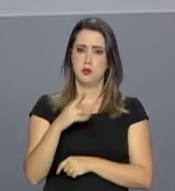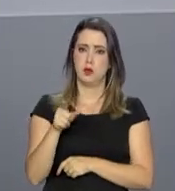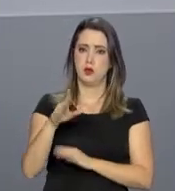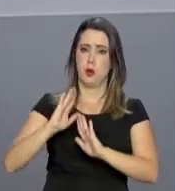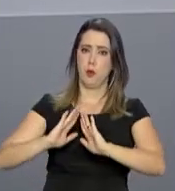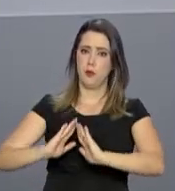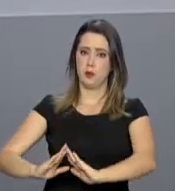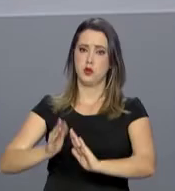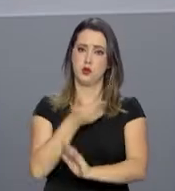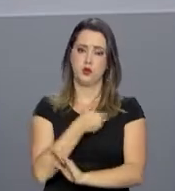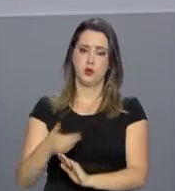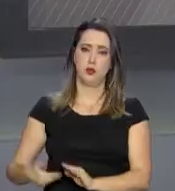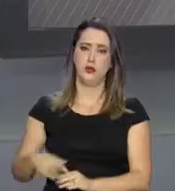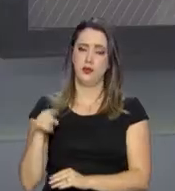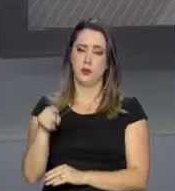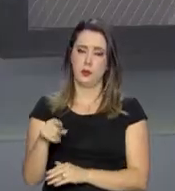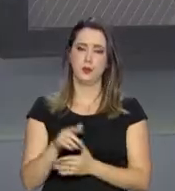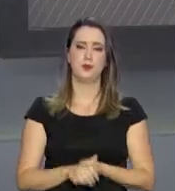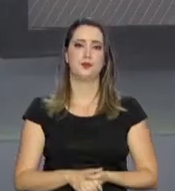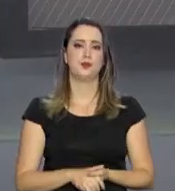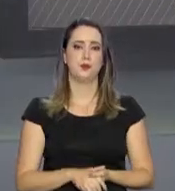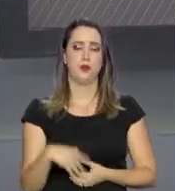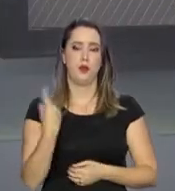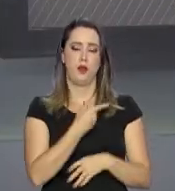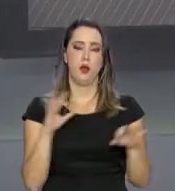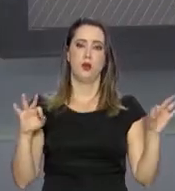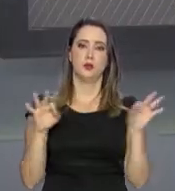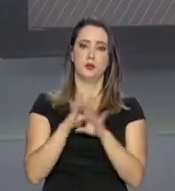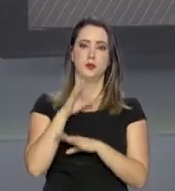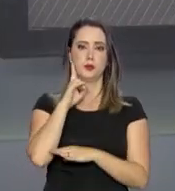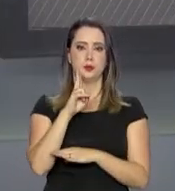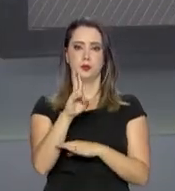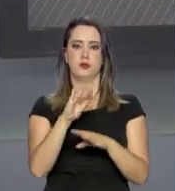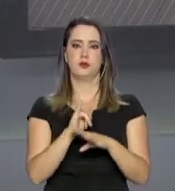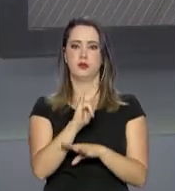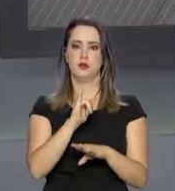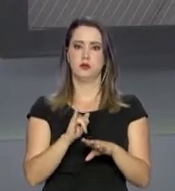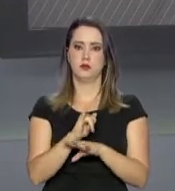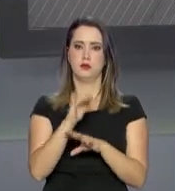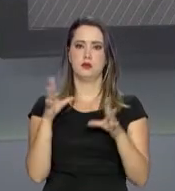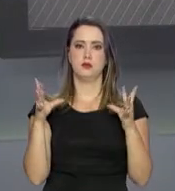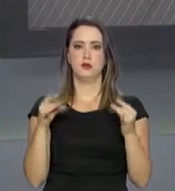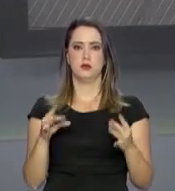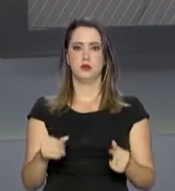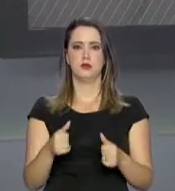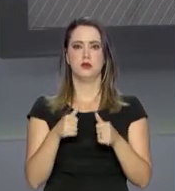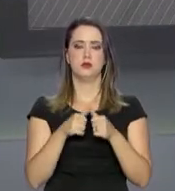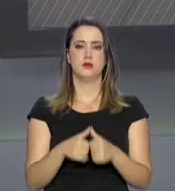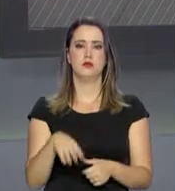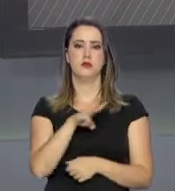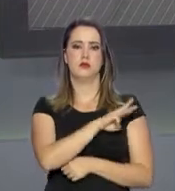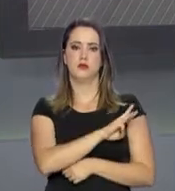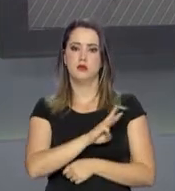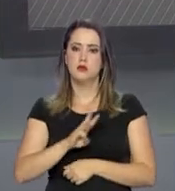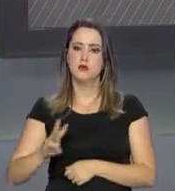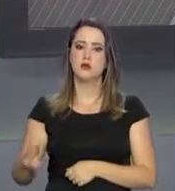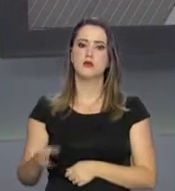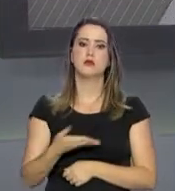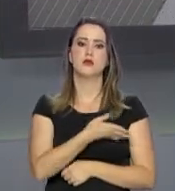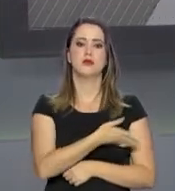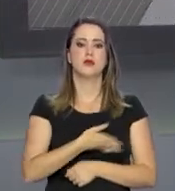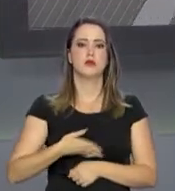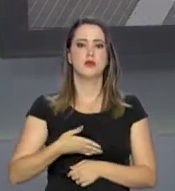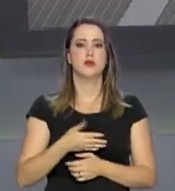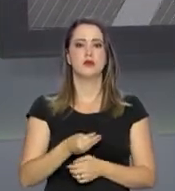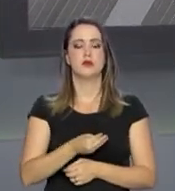governo do estado. E nós ficamos por aqui. Você pode rever as reportagens no YouTube. E toda a nossa programação também pode ser